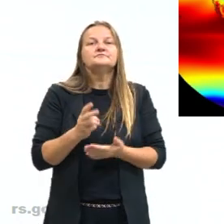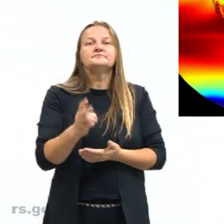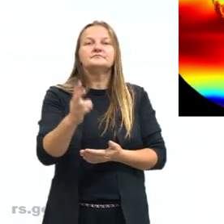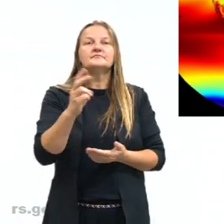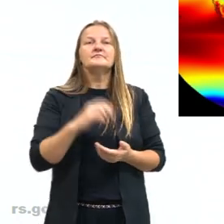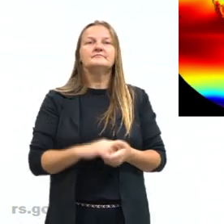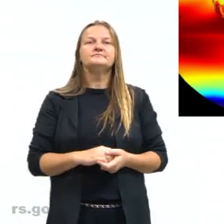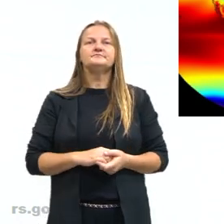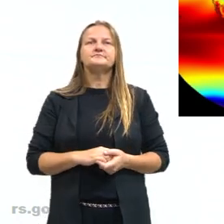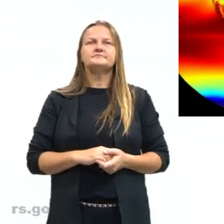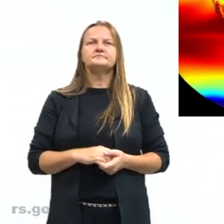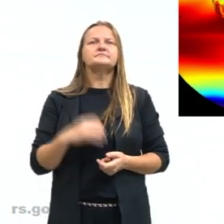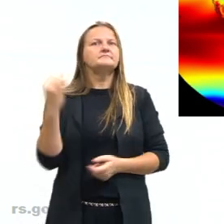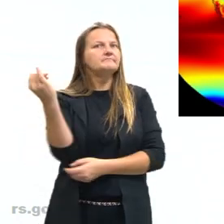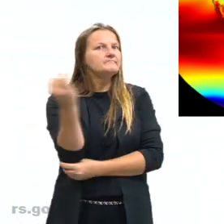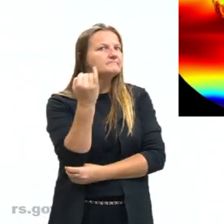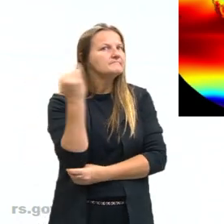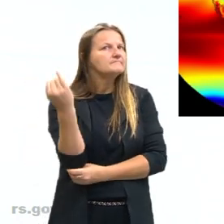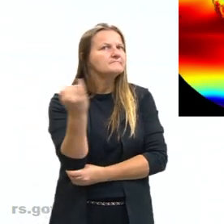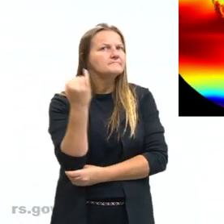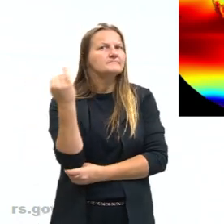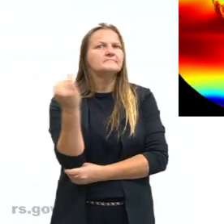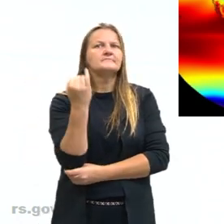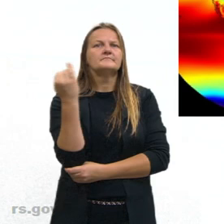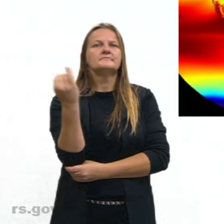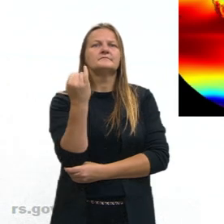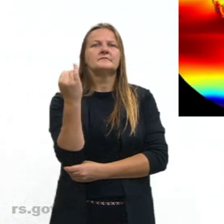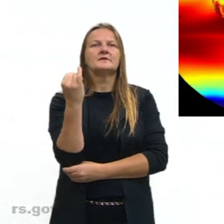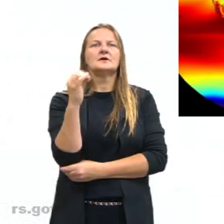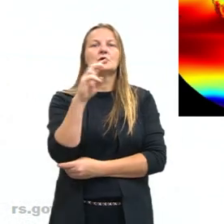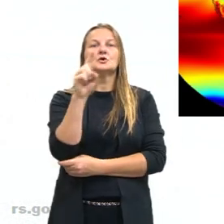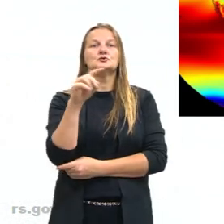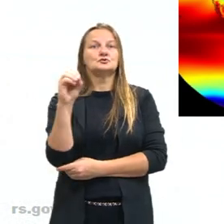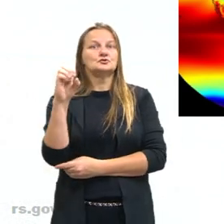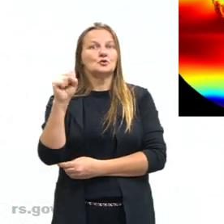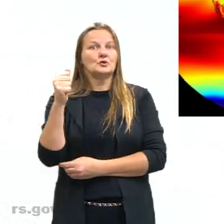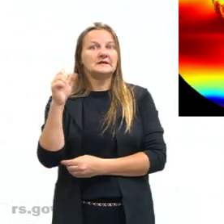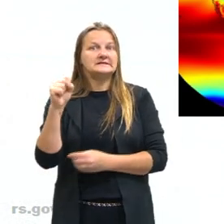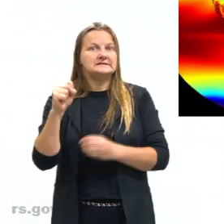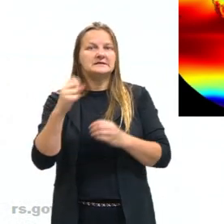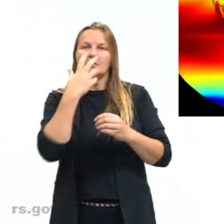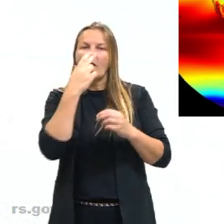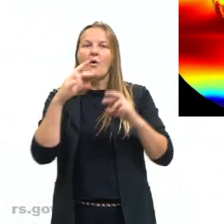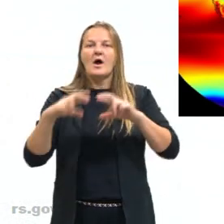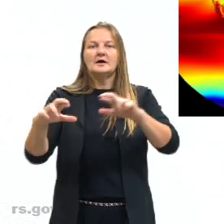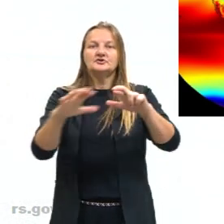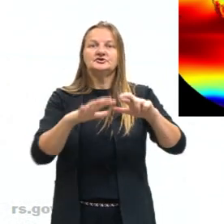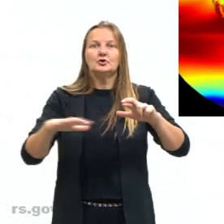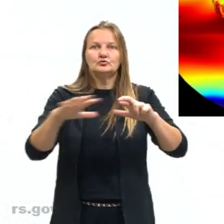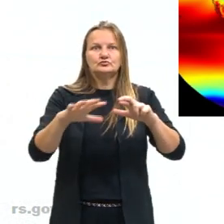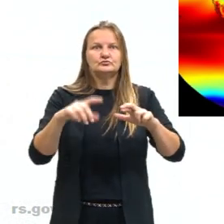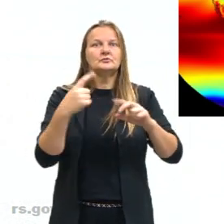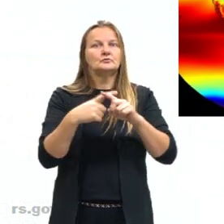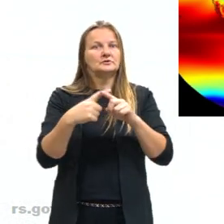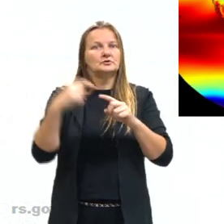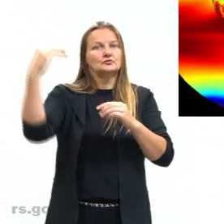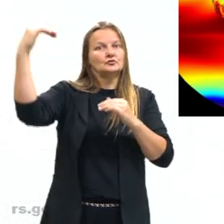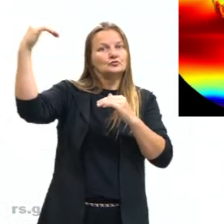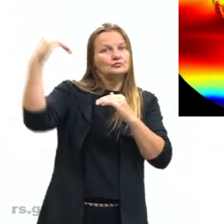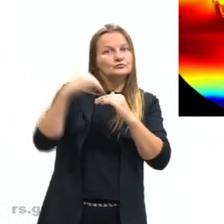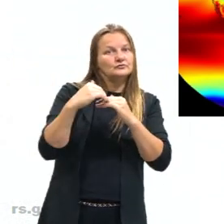lembra? Isso é importantíssimo. As zonas térmicas, elas são determinadas por essa questão angular